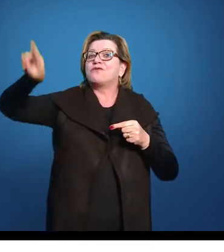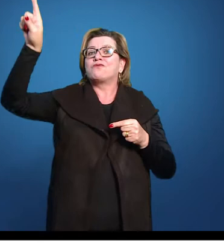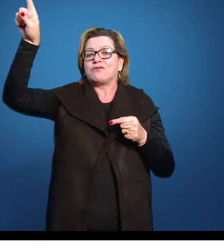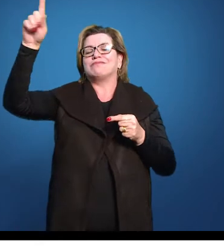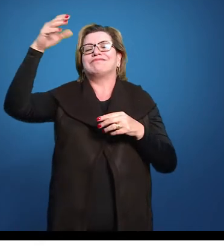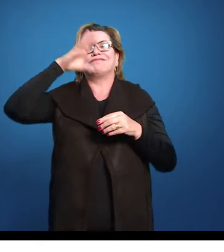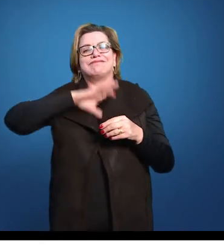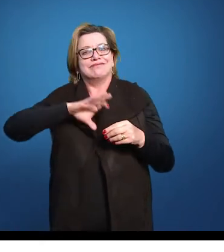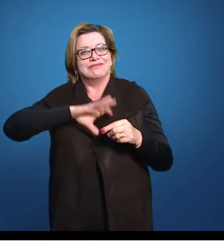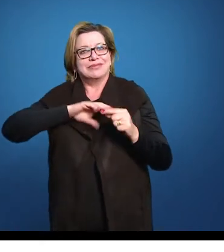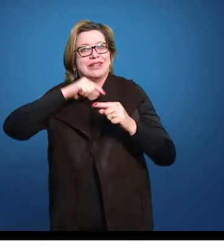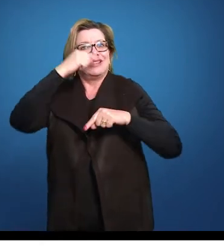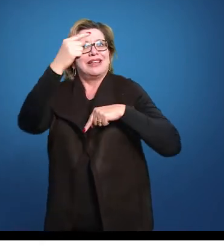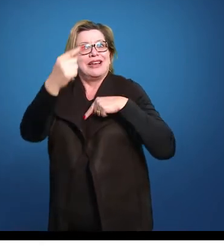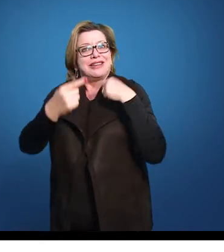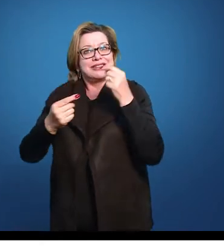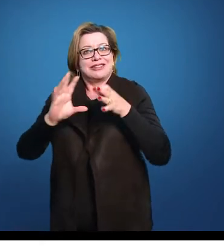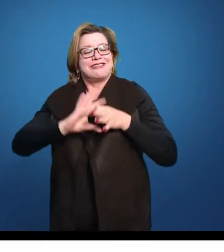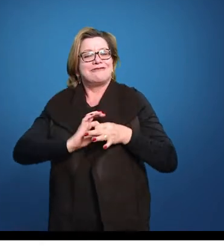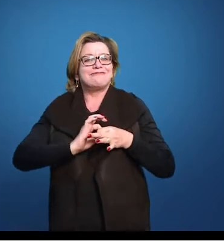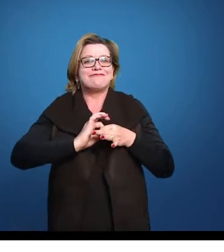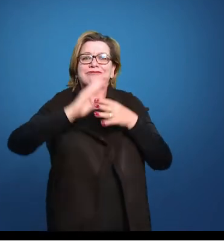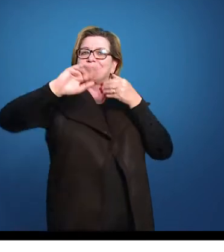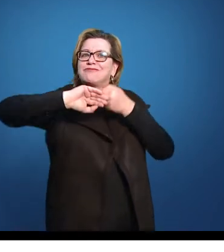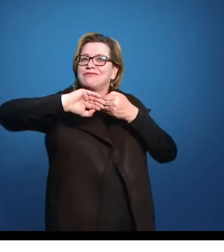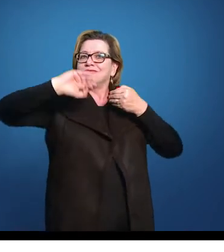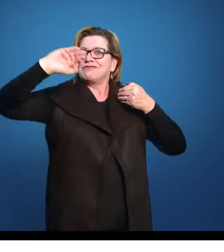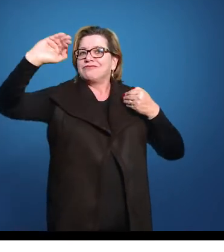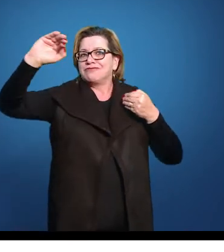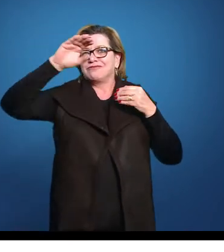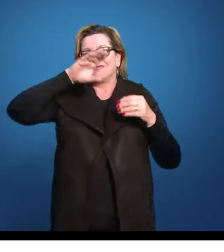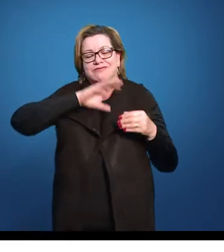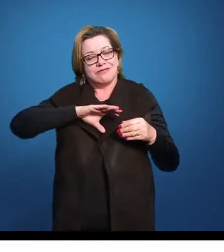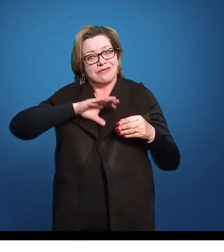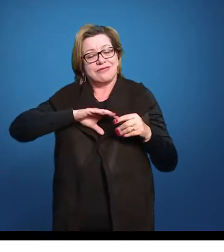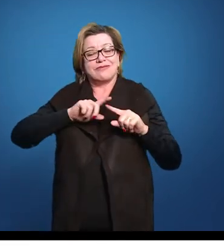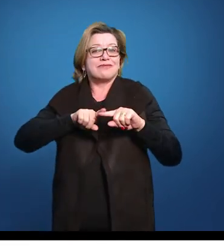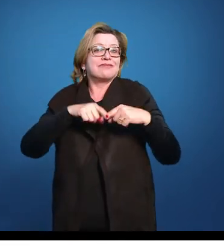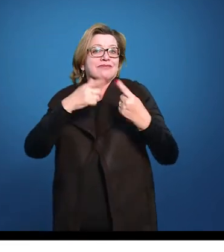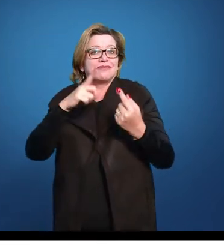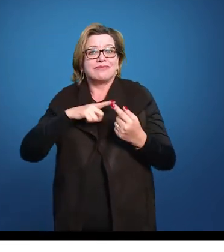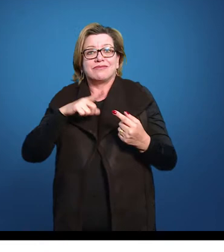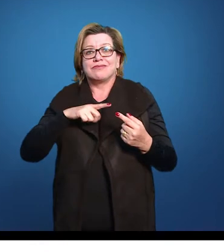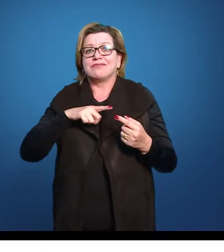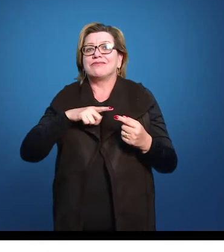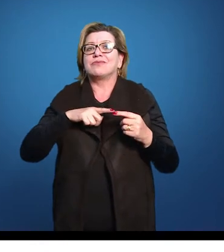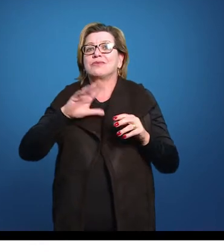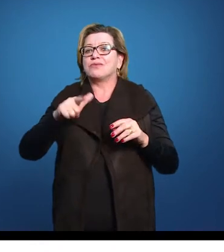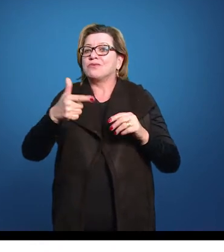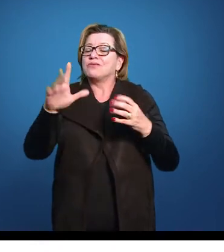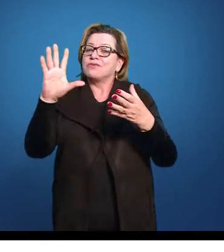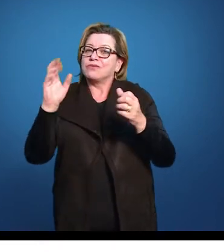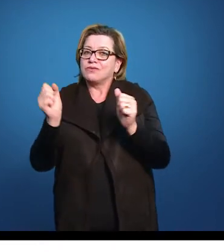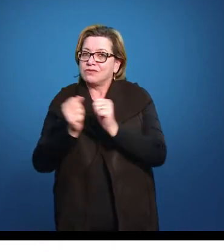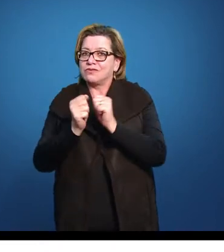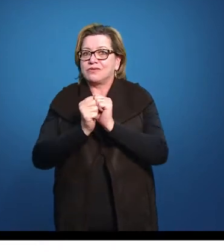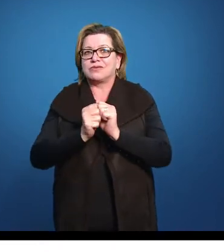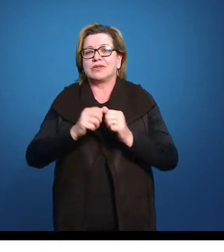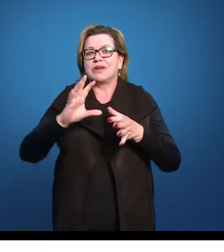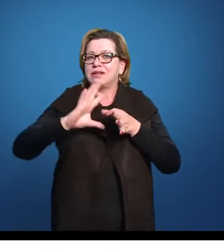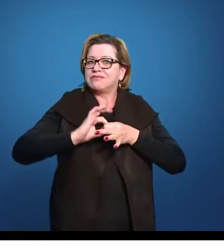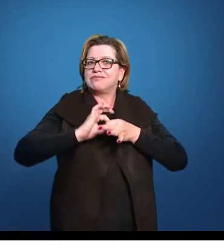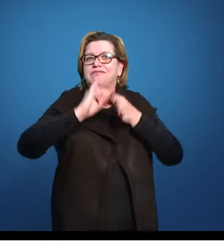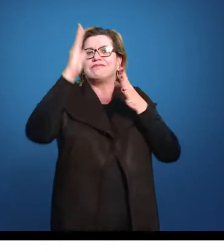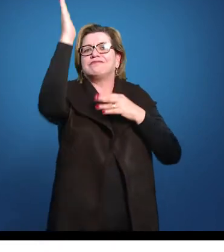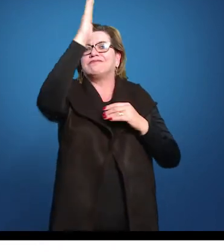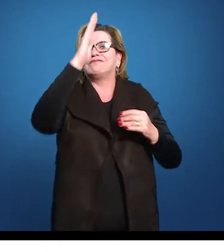Por mais que a gente saiba que tenha outras coisas envolvidas aí, outras dependências envolvidas aí. Mas esse processo de independência é bastante importante,